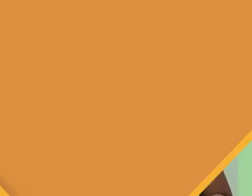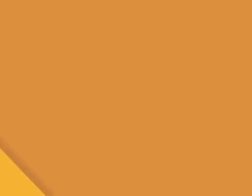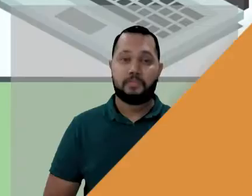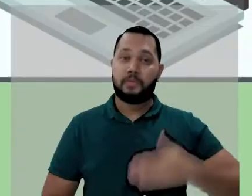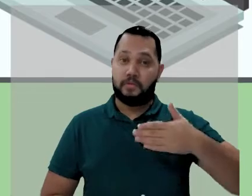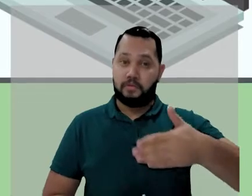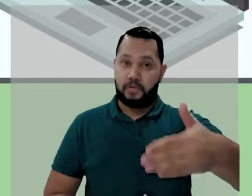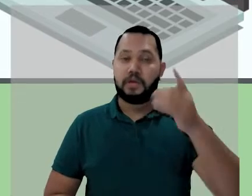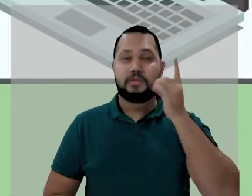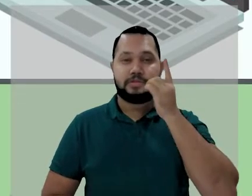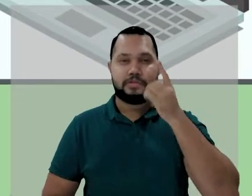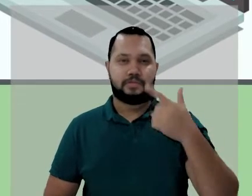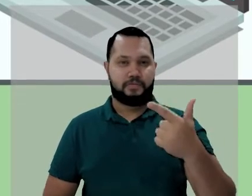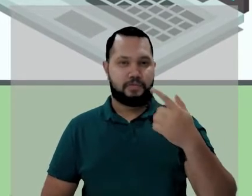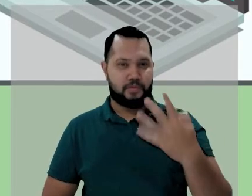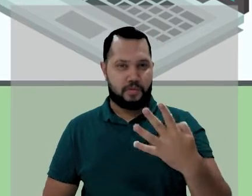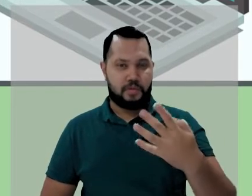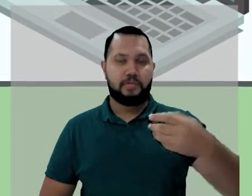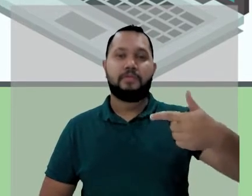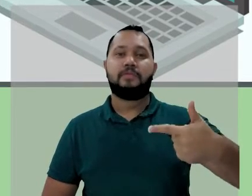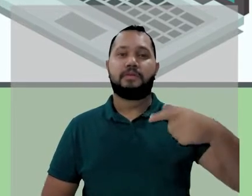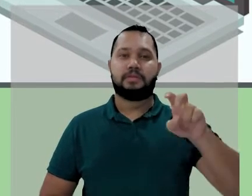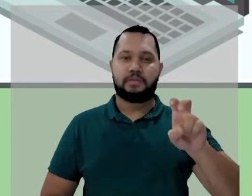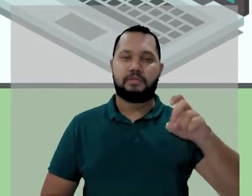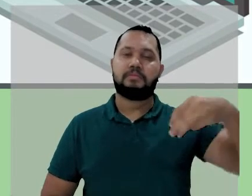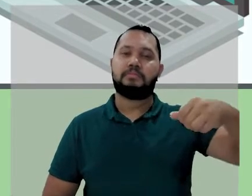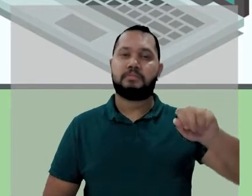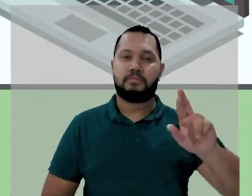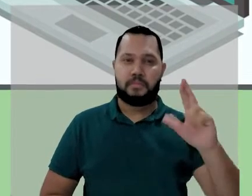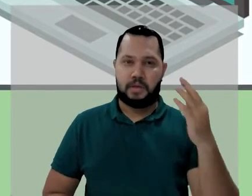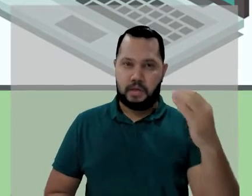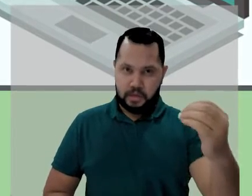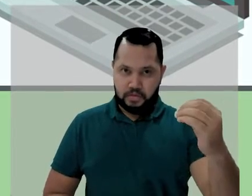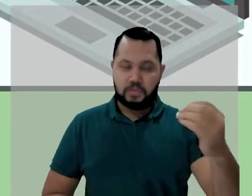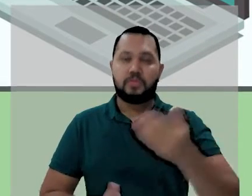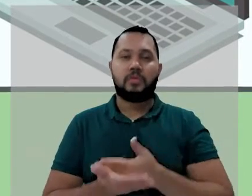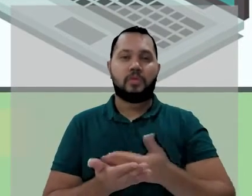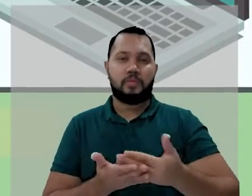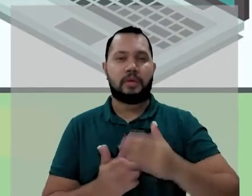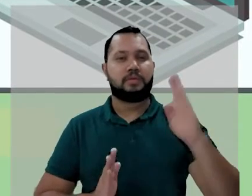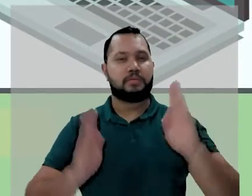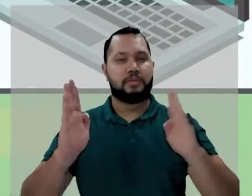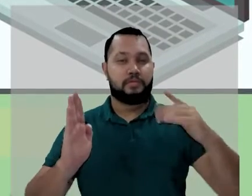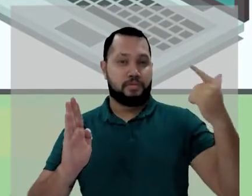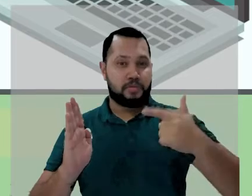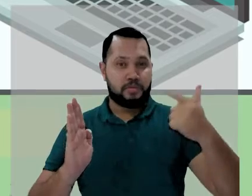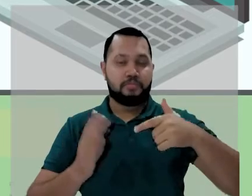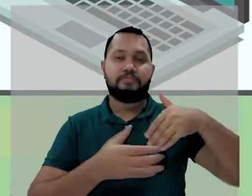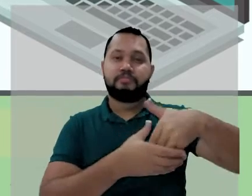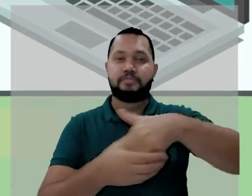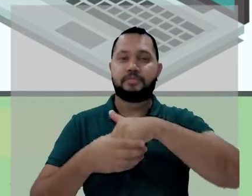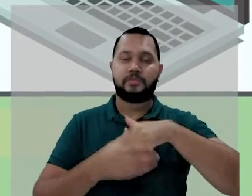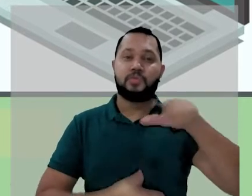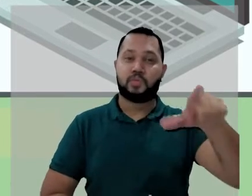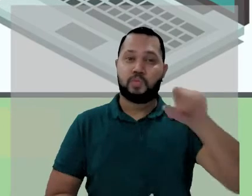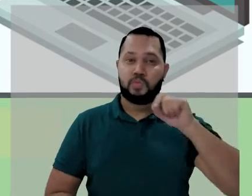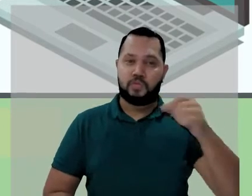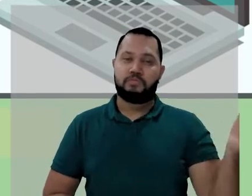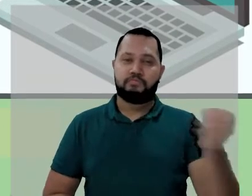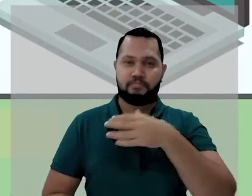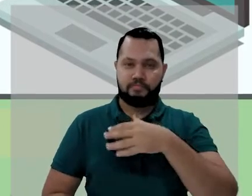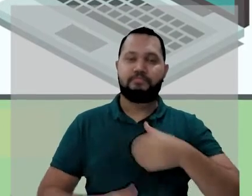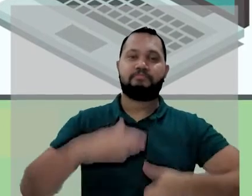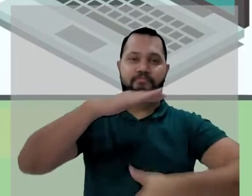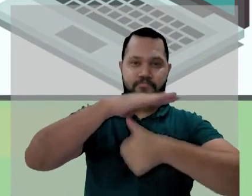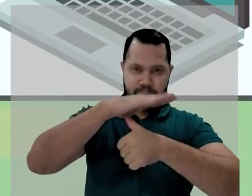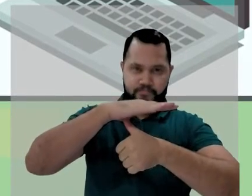O segundo turno da consulta à comunidade universitária para a escolha da próxima gestão da reitoria